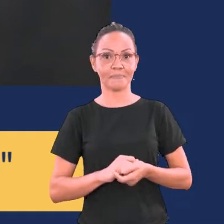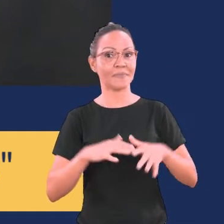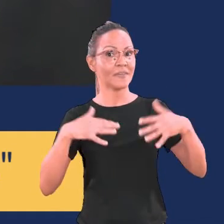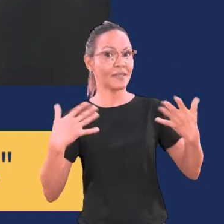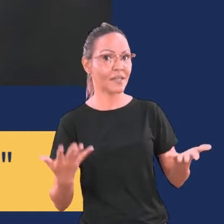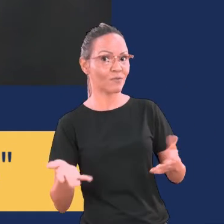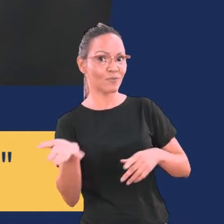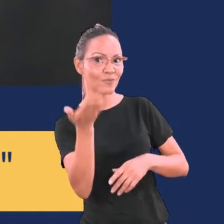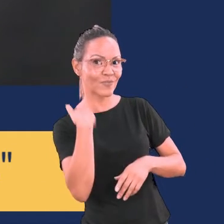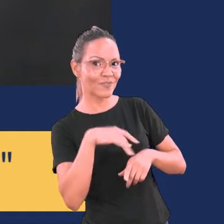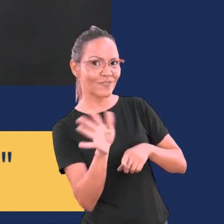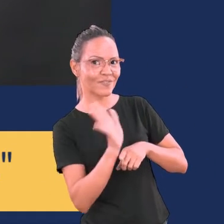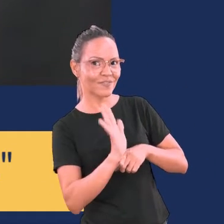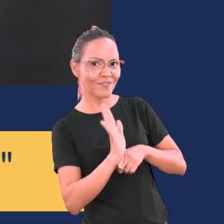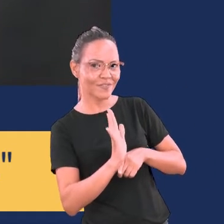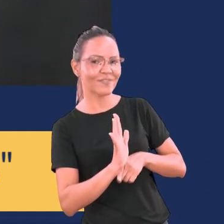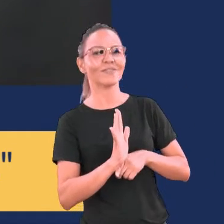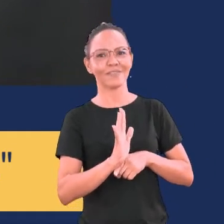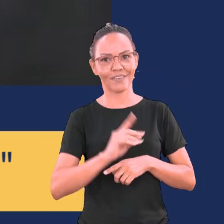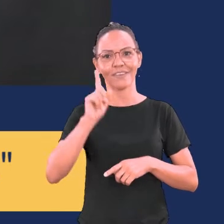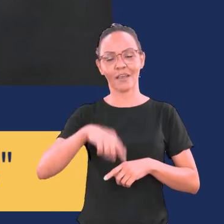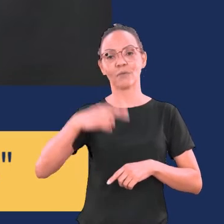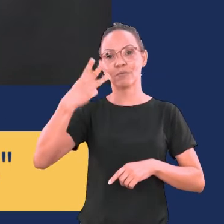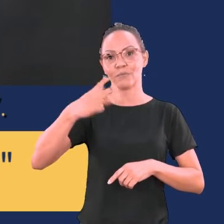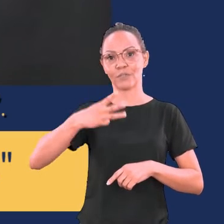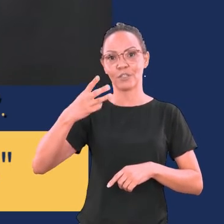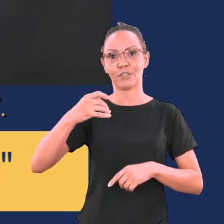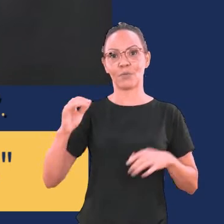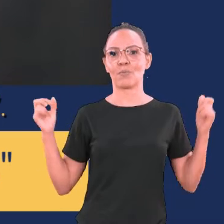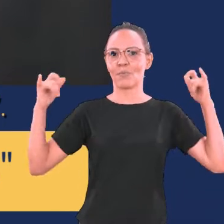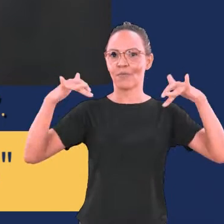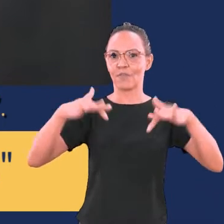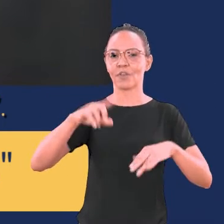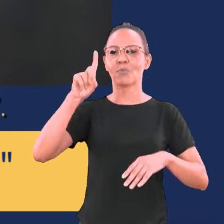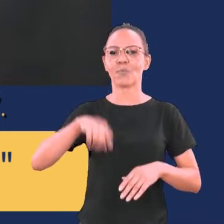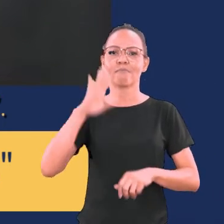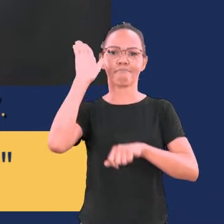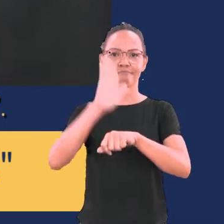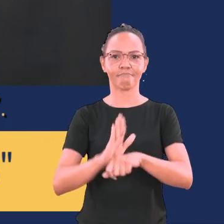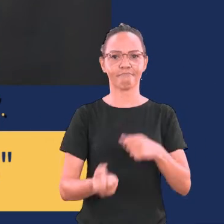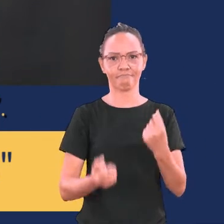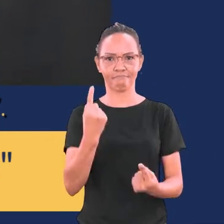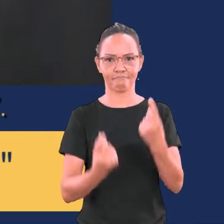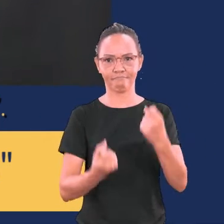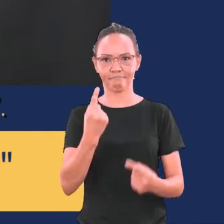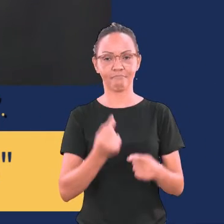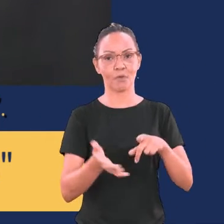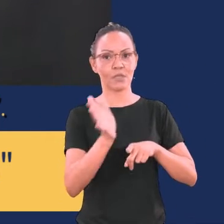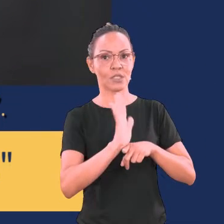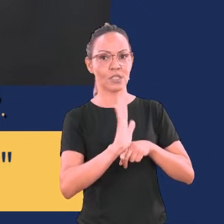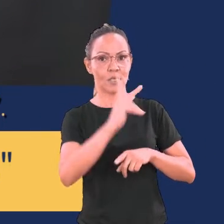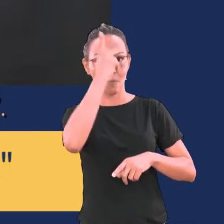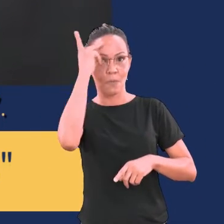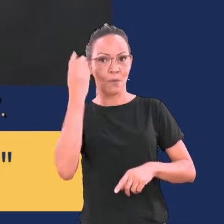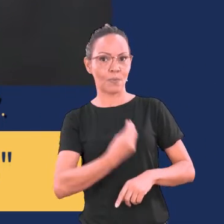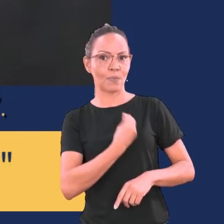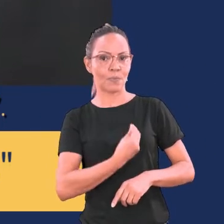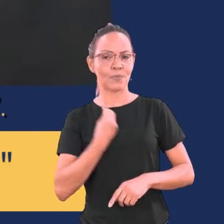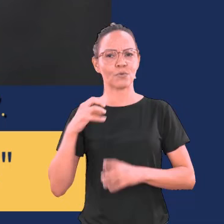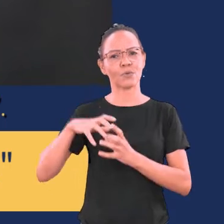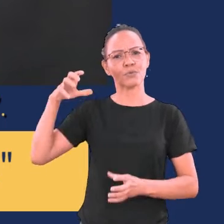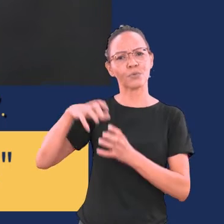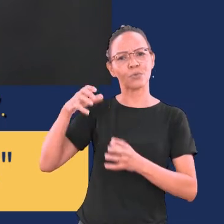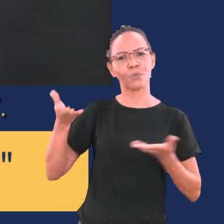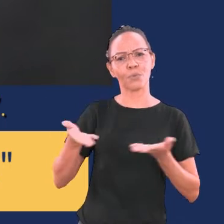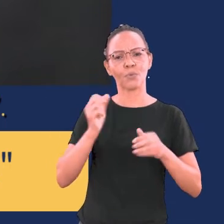que tal o Cineminha? Nosso terceiro evento é a Tarde da Pipoca e Cinema com pessoas idosas em tempos